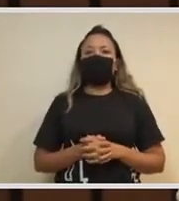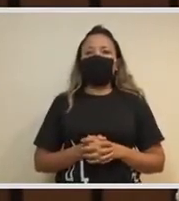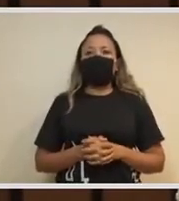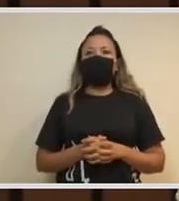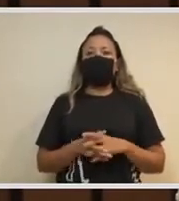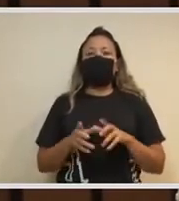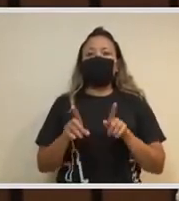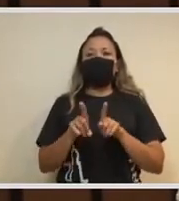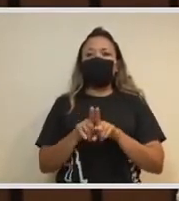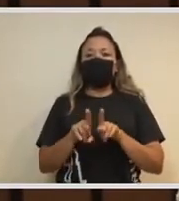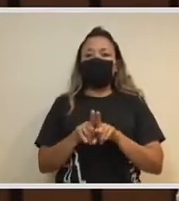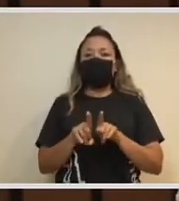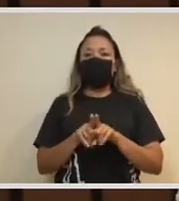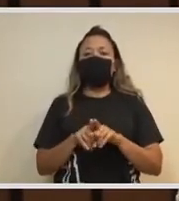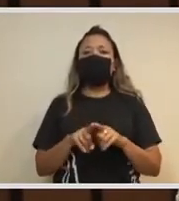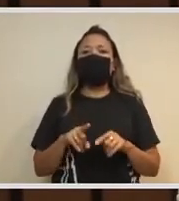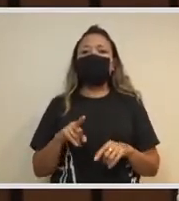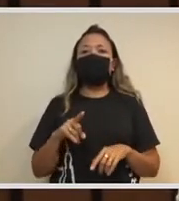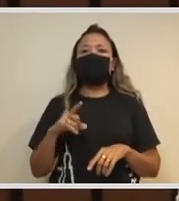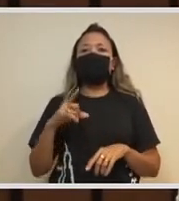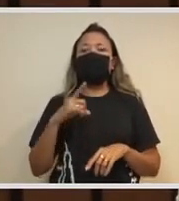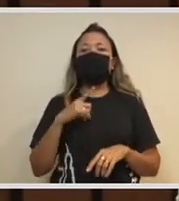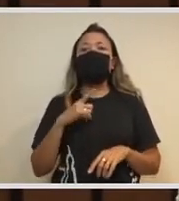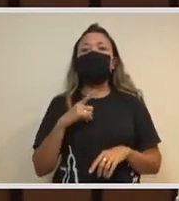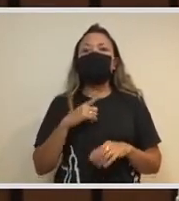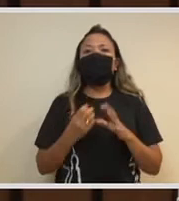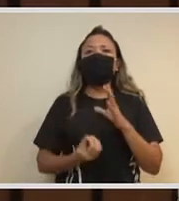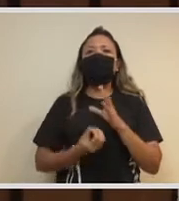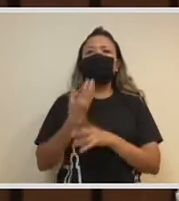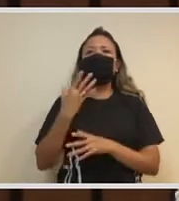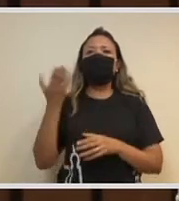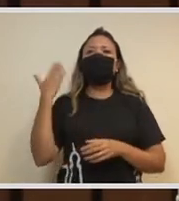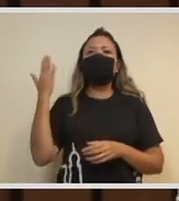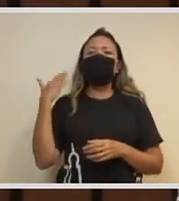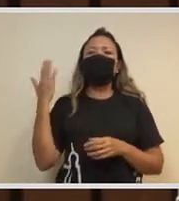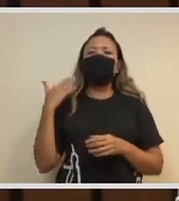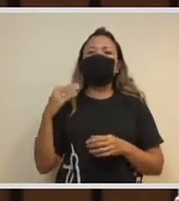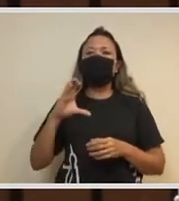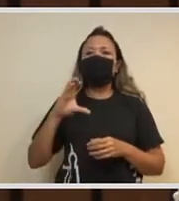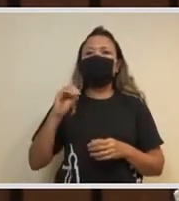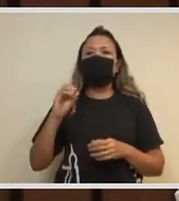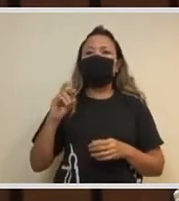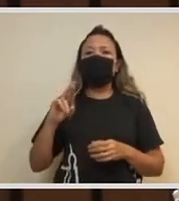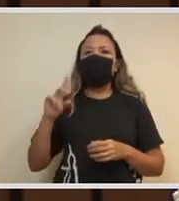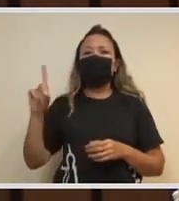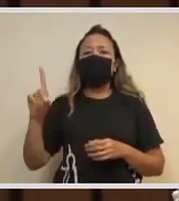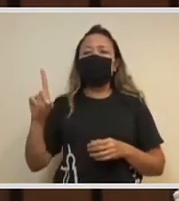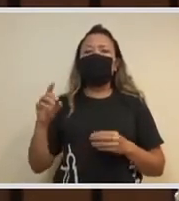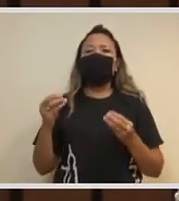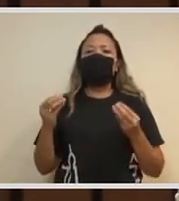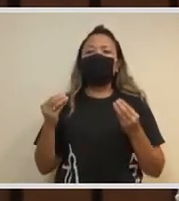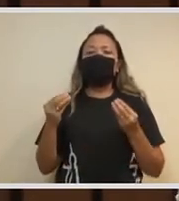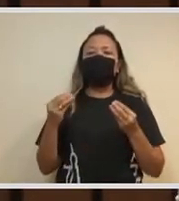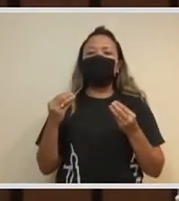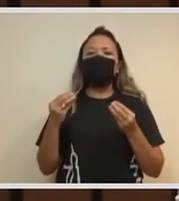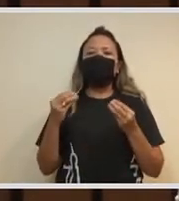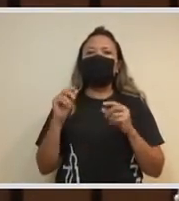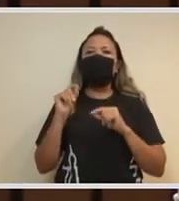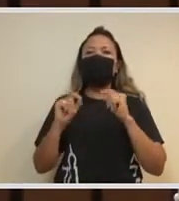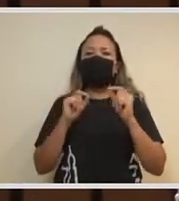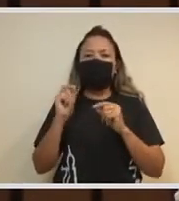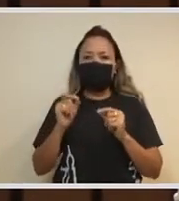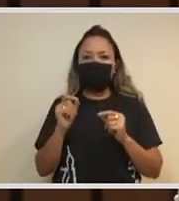também tinha criado uma importante coordenação, uma coordenação de prospecção com essa visão de